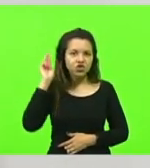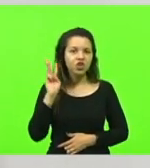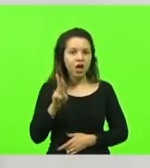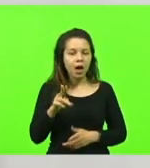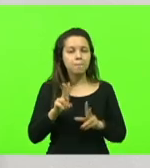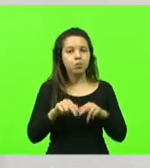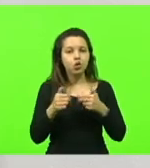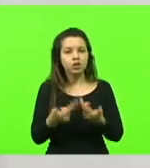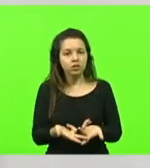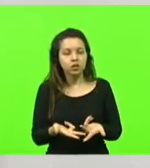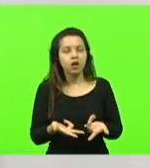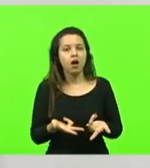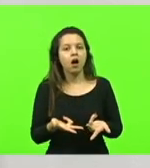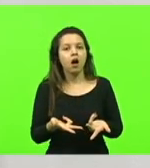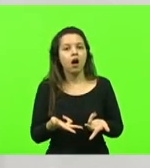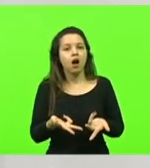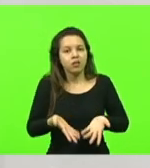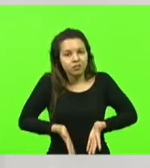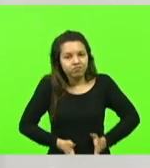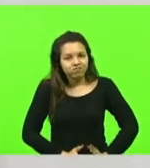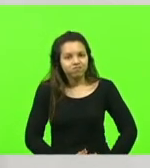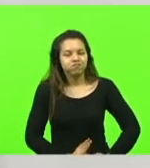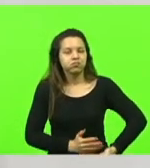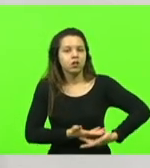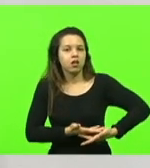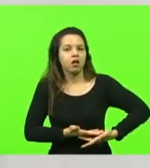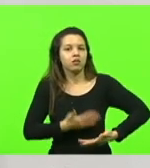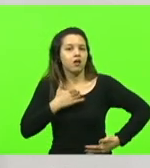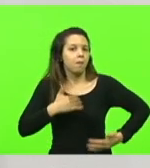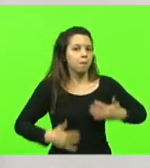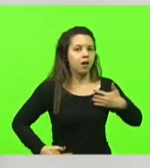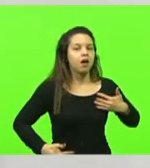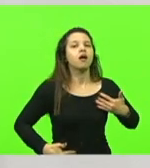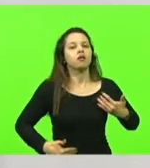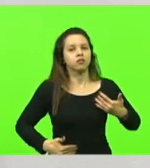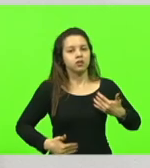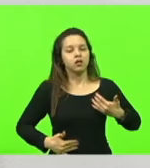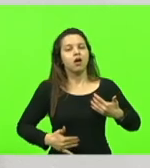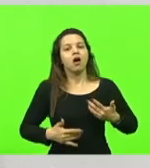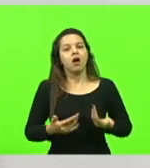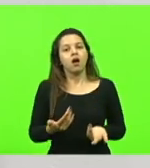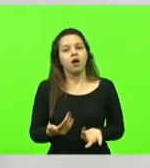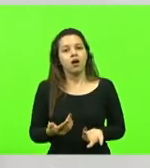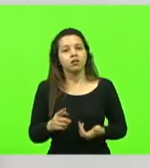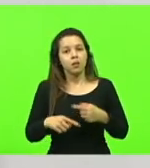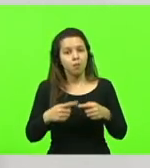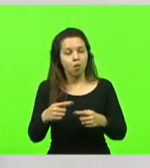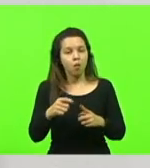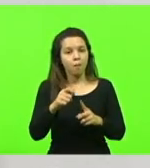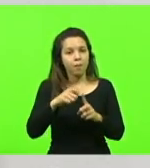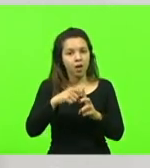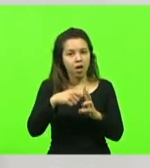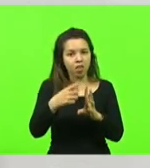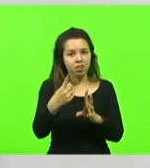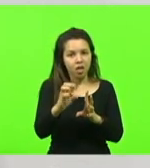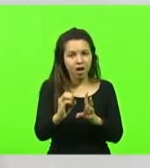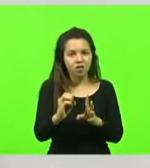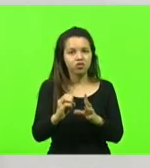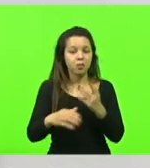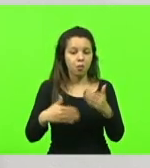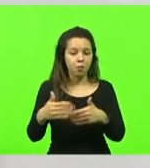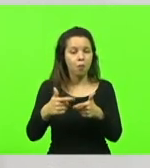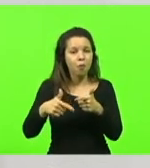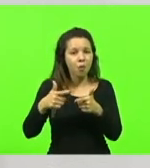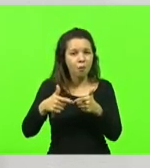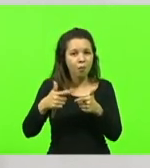depois do nascimento e com dez meses e resultou um quadro grave de